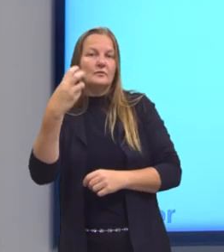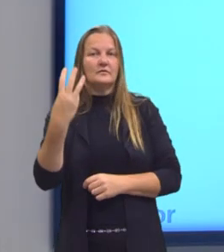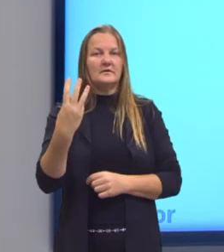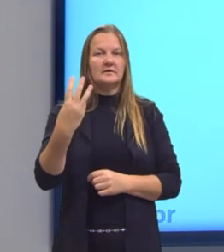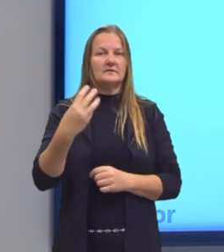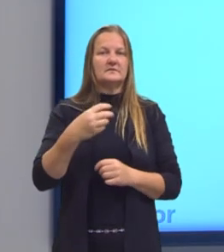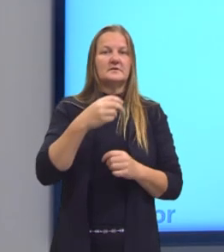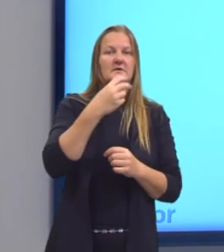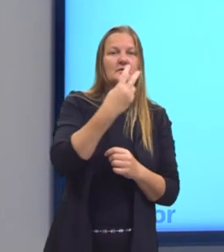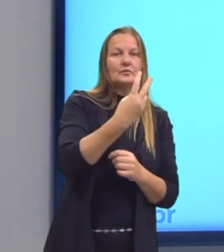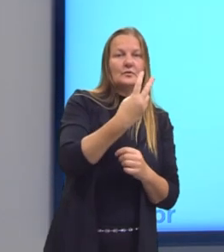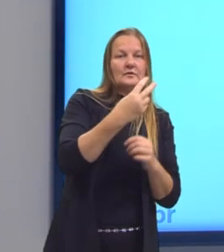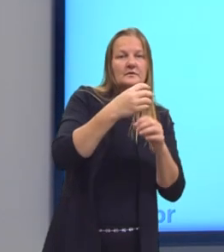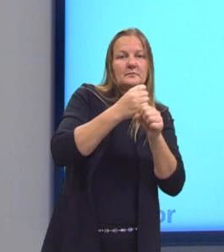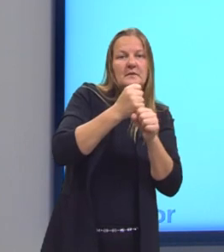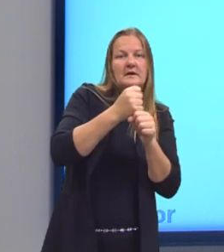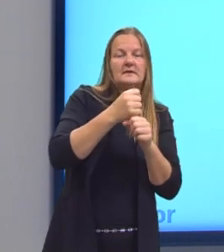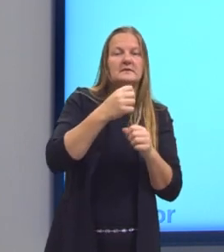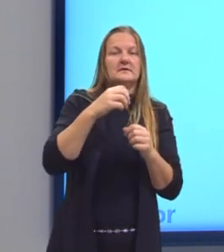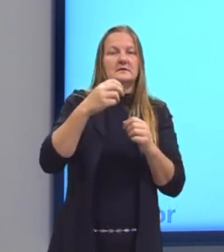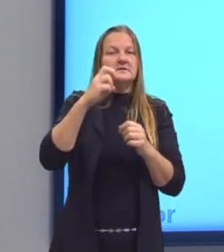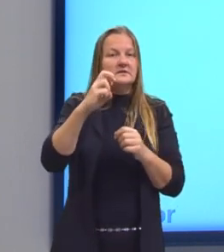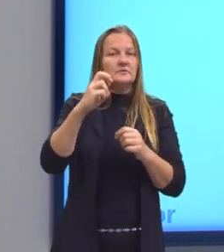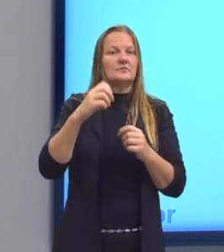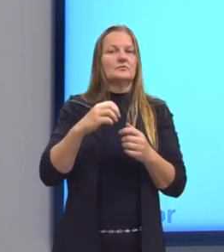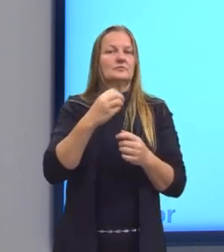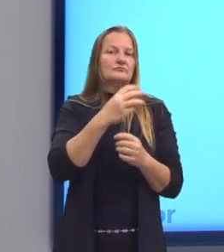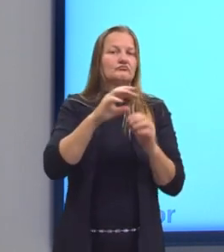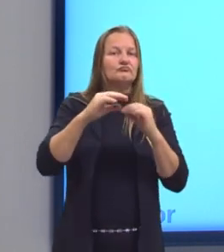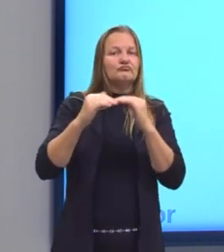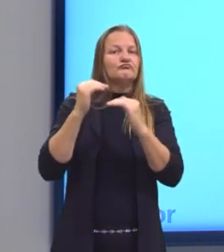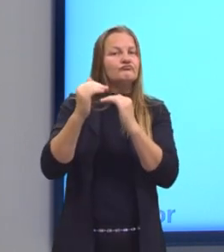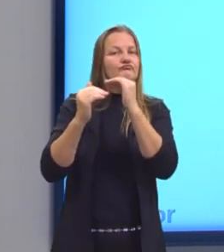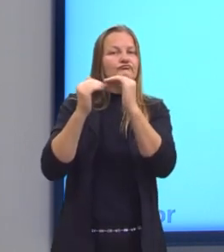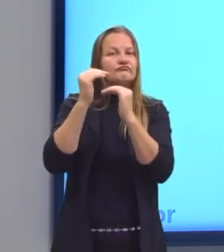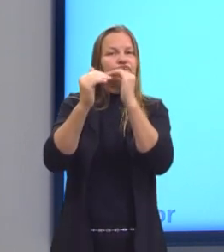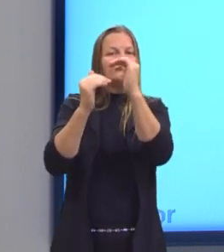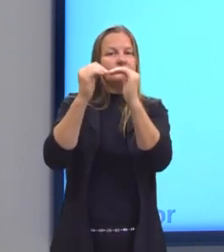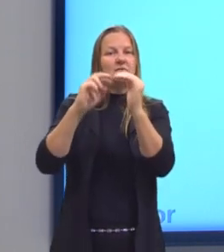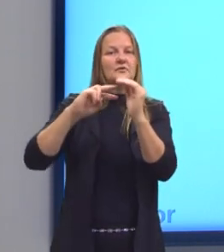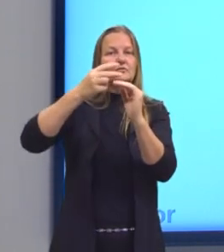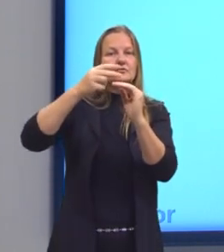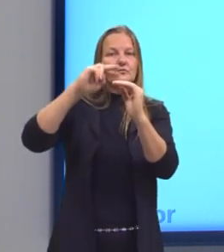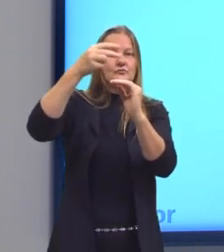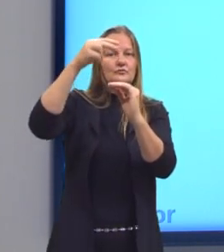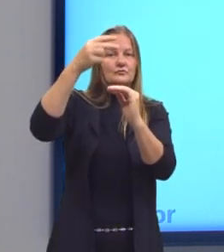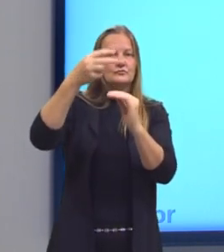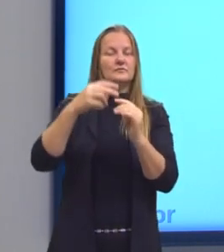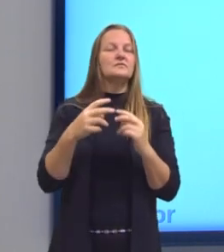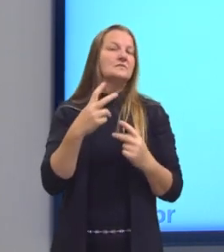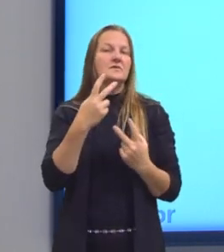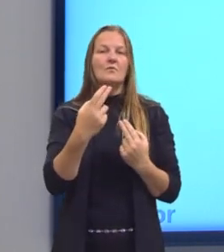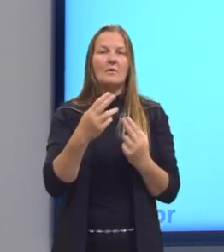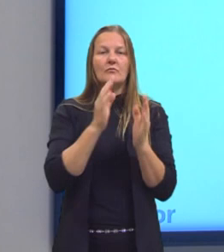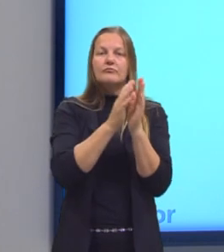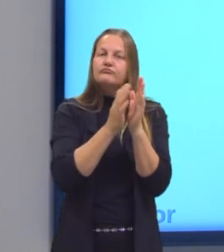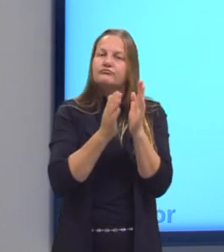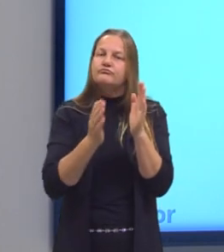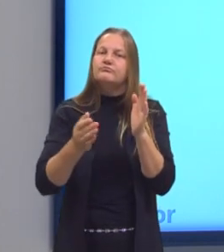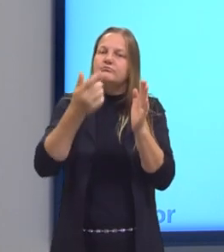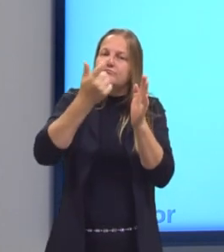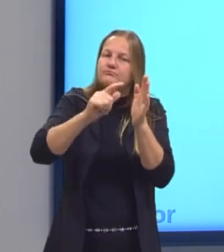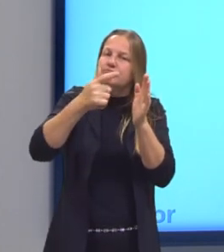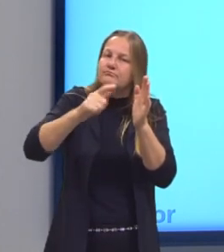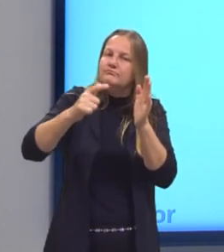no próximo termo, que é o cinco. E assim por diante, né? Assim, sucessivamente. Então, tanto a dos pares, quanto do ímpares, a gente só precisa